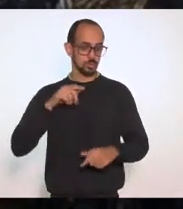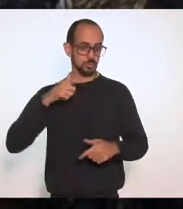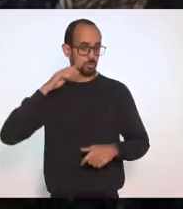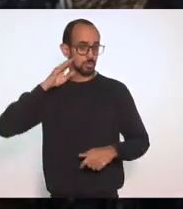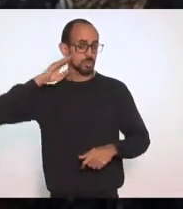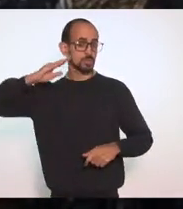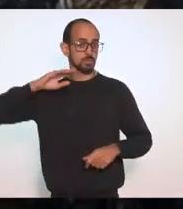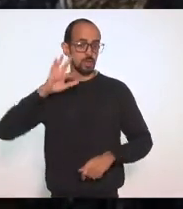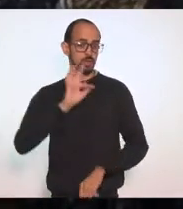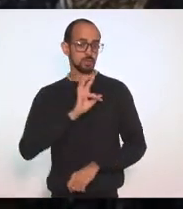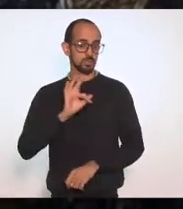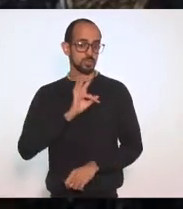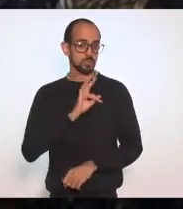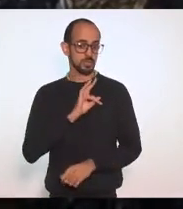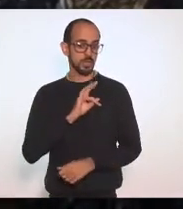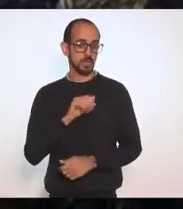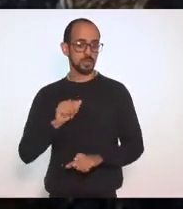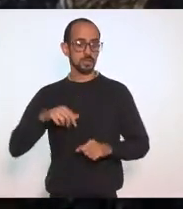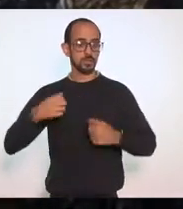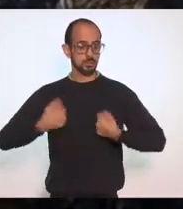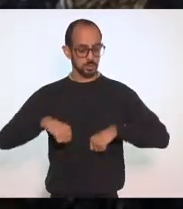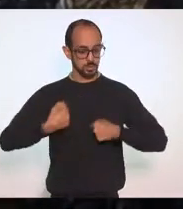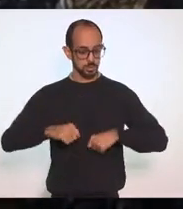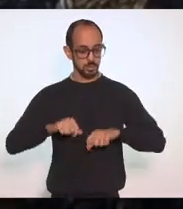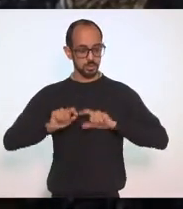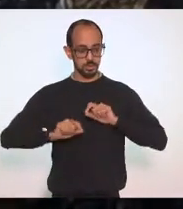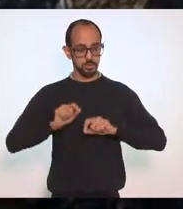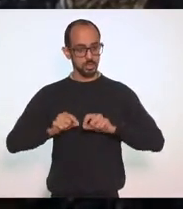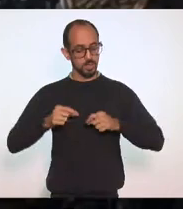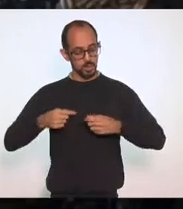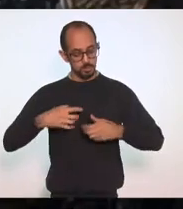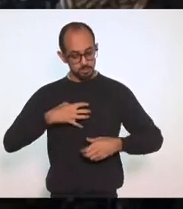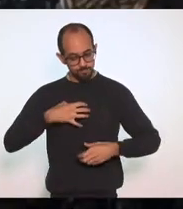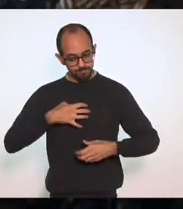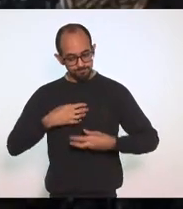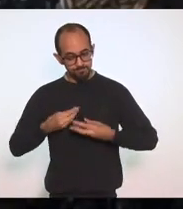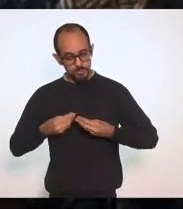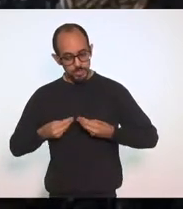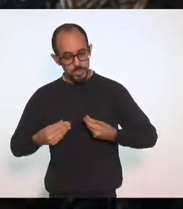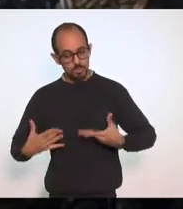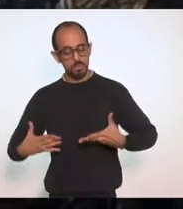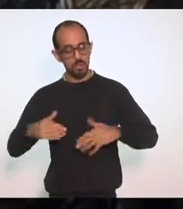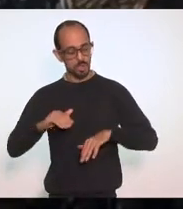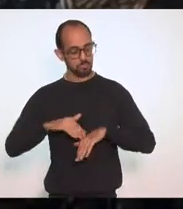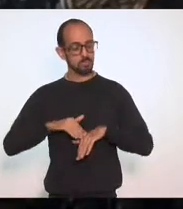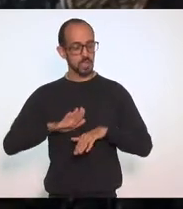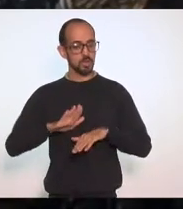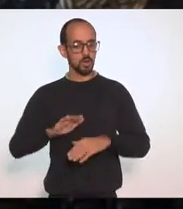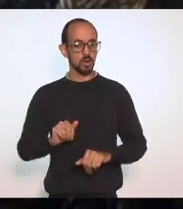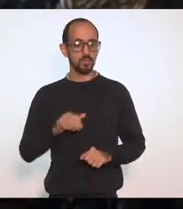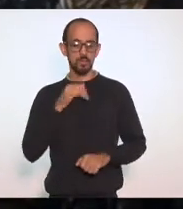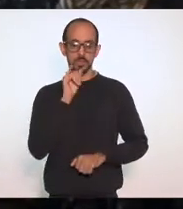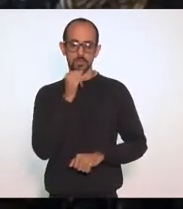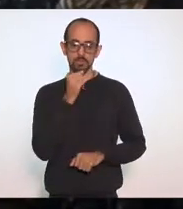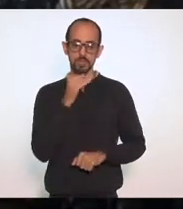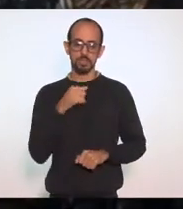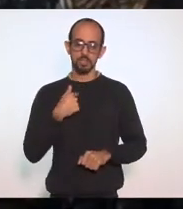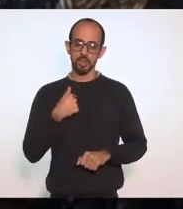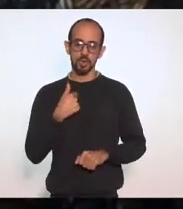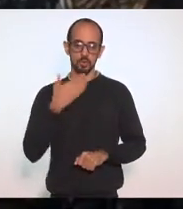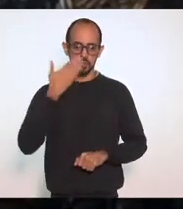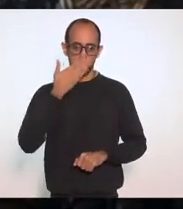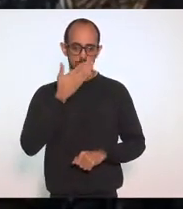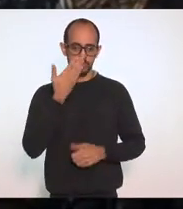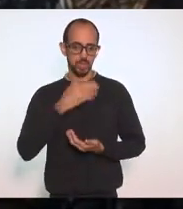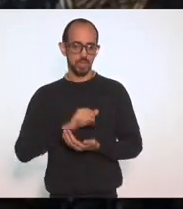militares, os guardas municipais, é preciso ter uma sensibilidade maior. Infelizmente, eu não tenho visto